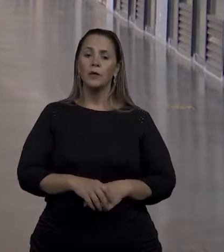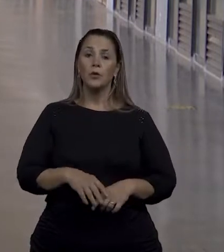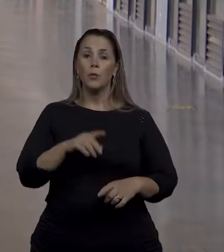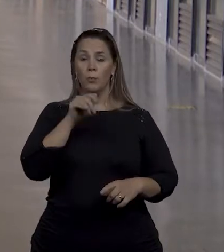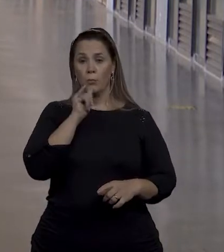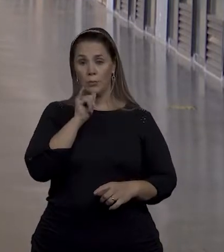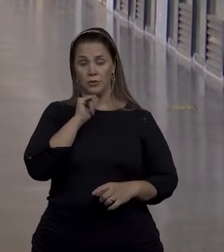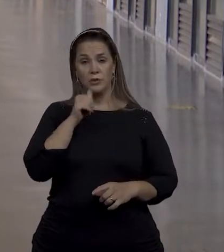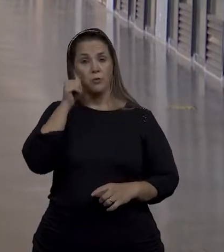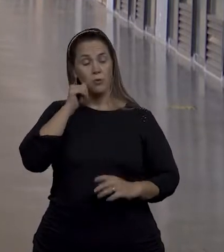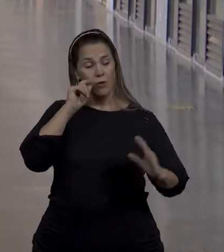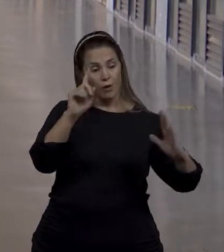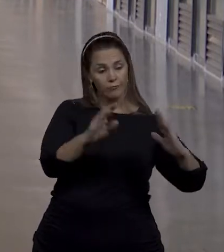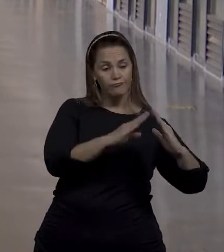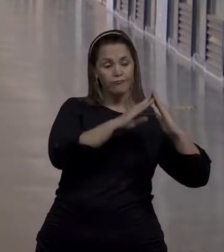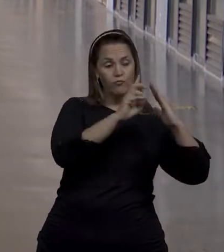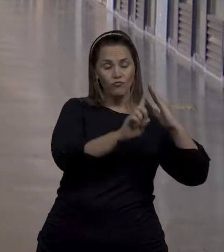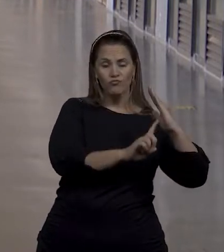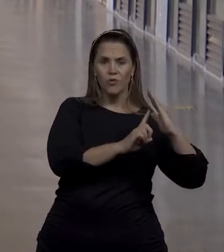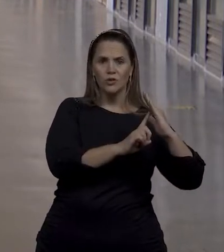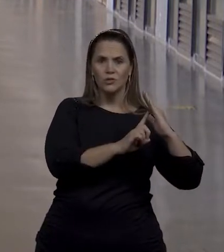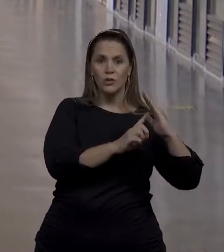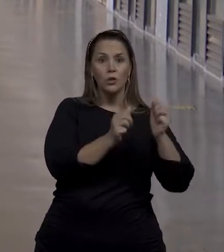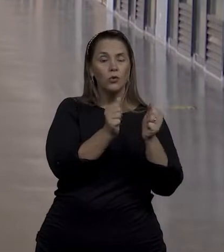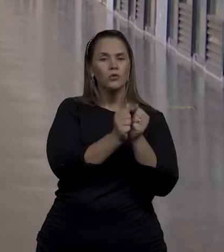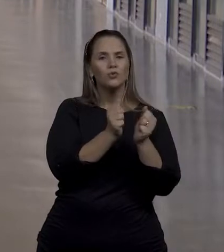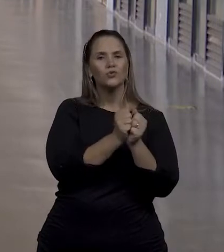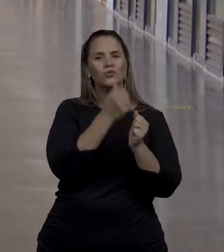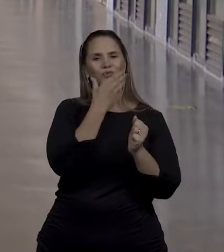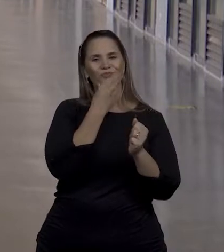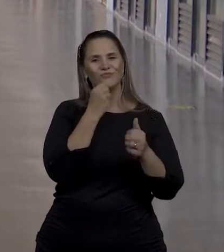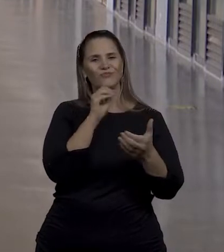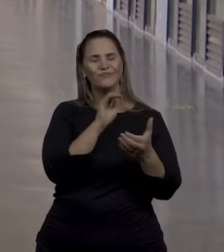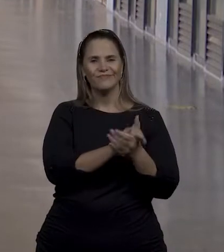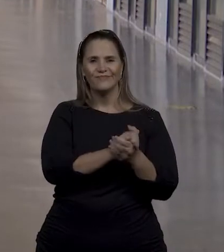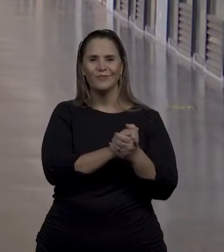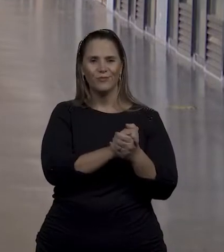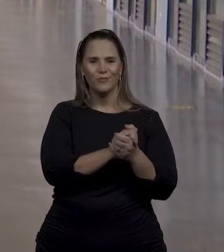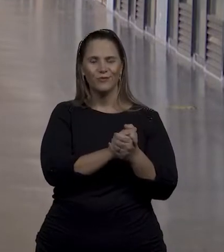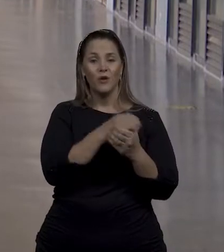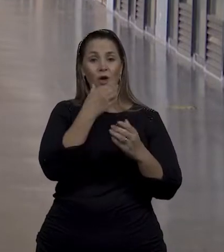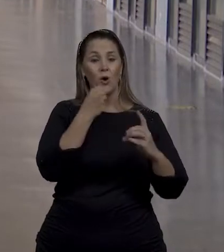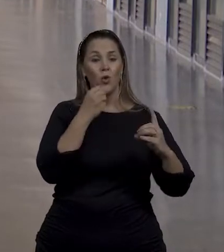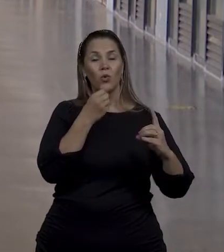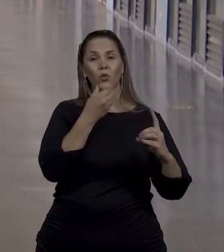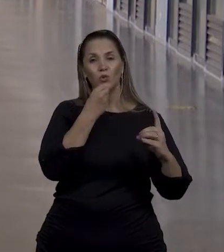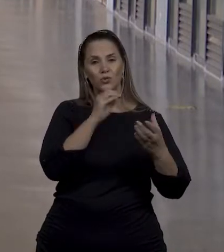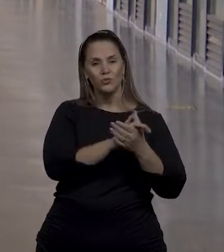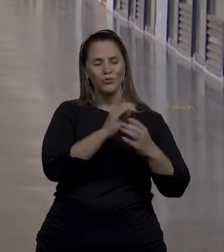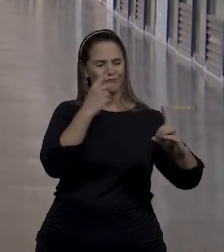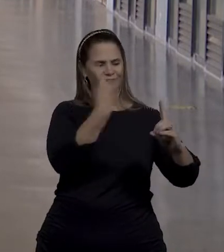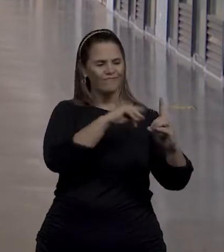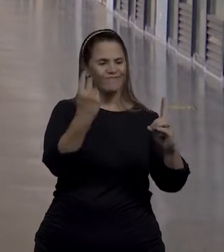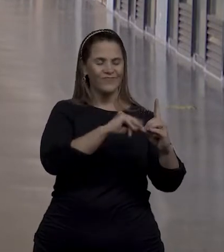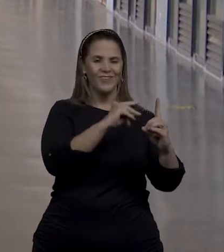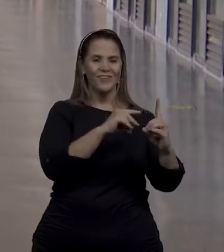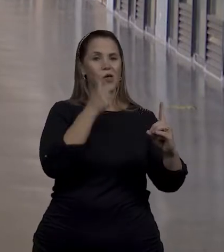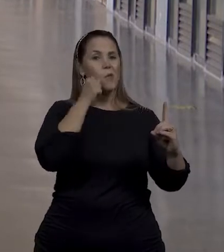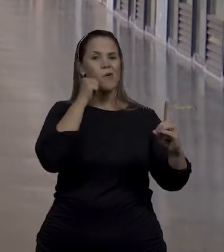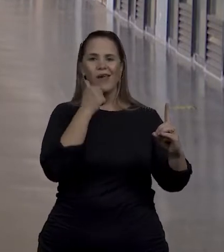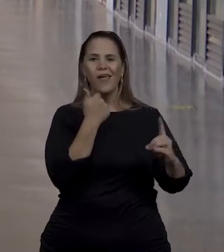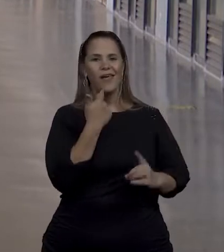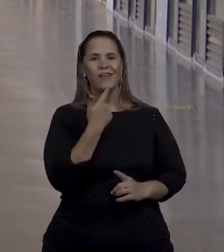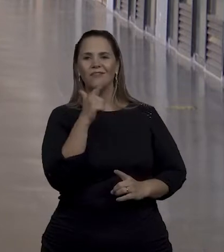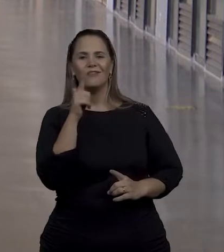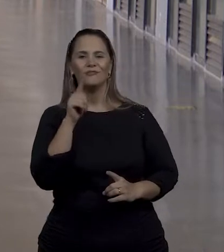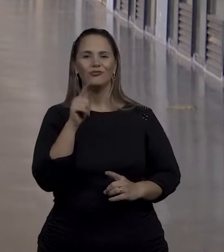mulheres ficaram reclusas em casa com os seus agressores e sem espaços para fazer as denúncias. Isso se intensifica ainda